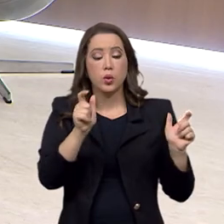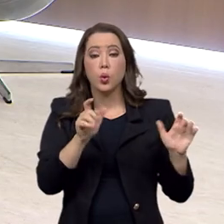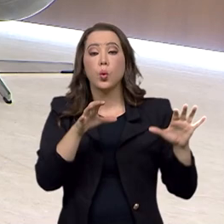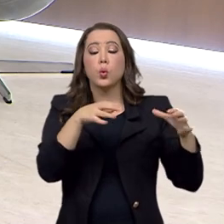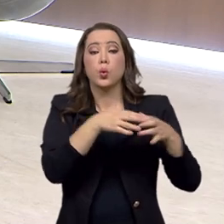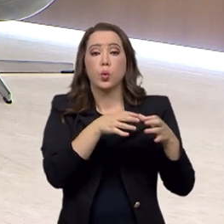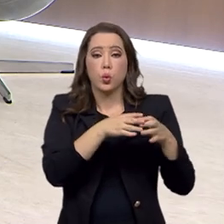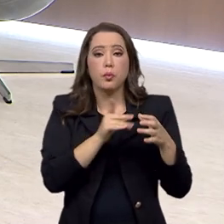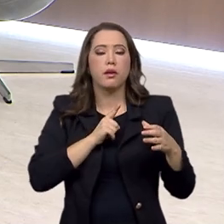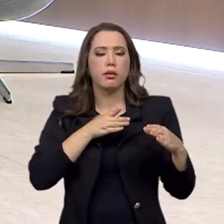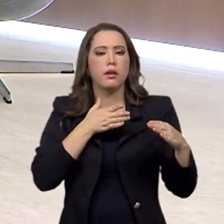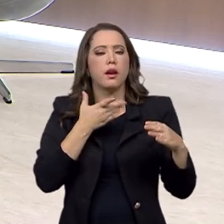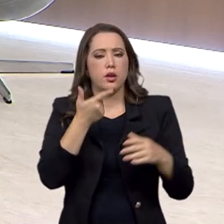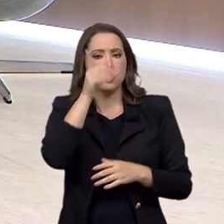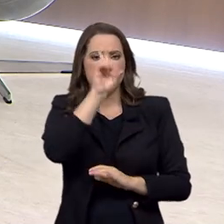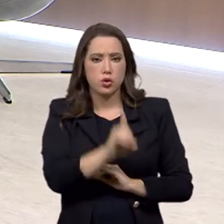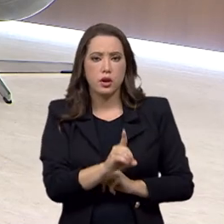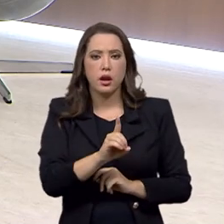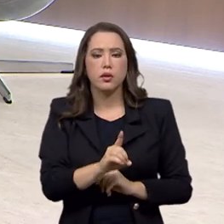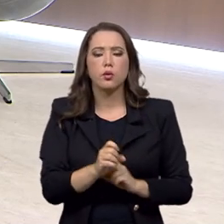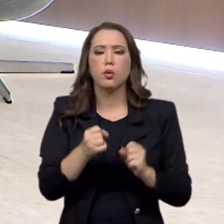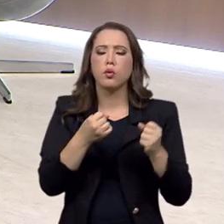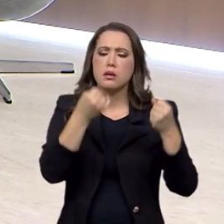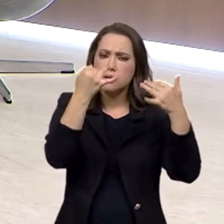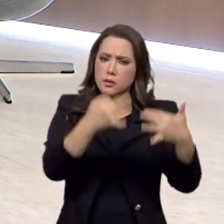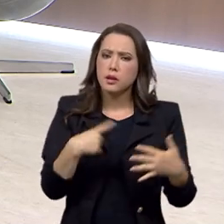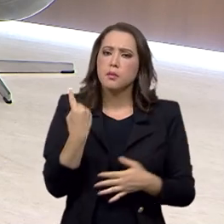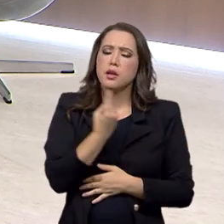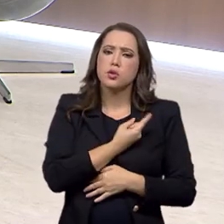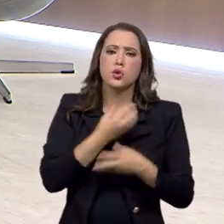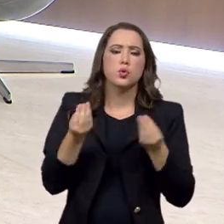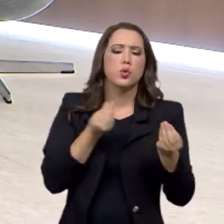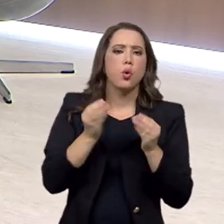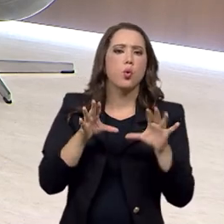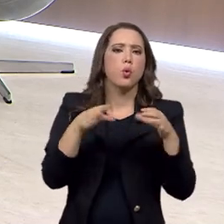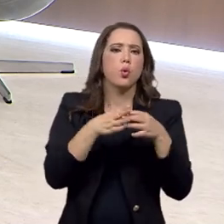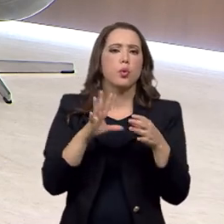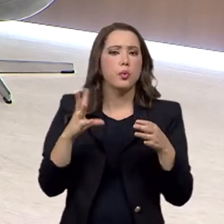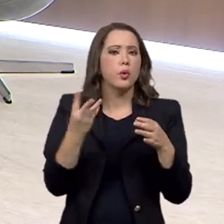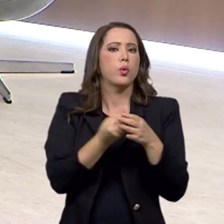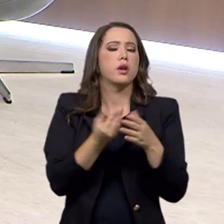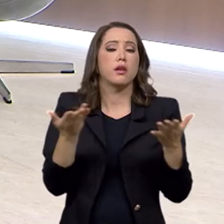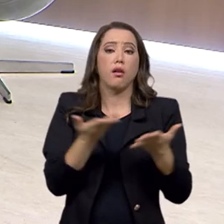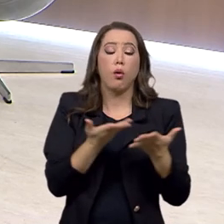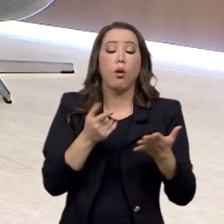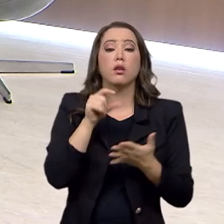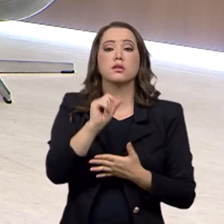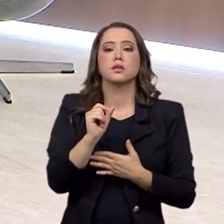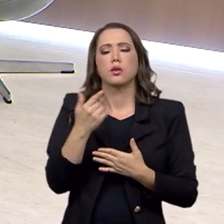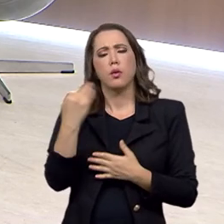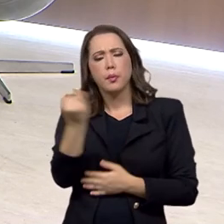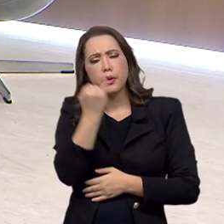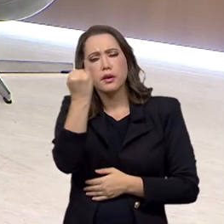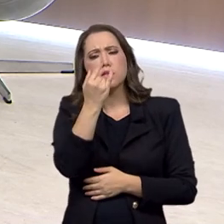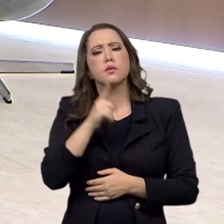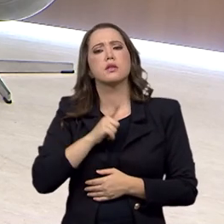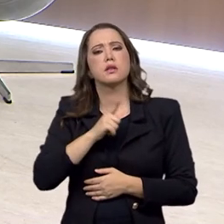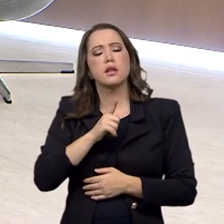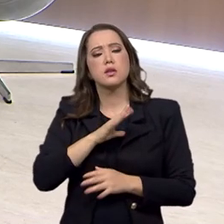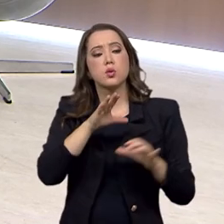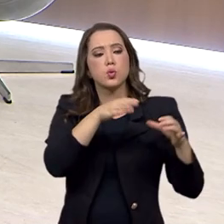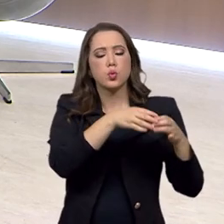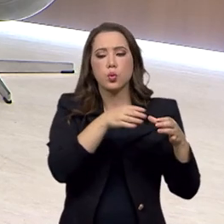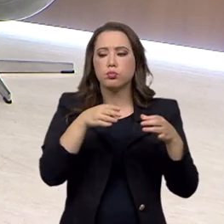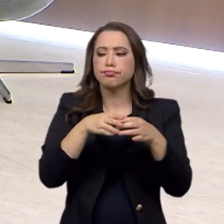que tem acesso a esse direito. Queria que o senhor comentasse um pouquinho qual grupo foi incluído e a importância de você ter essas